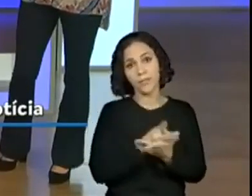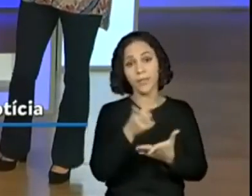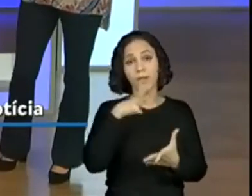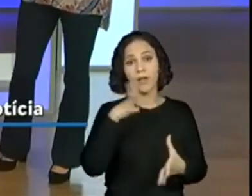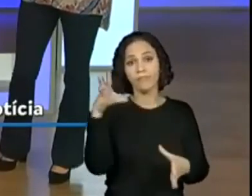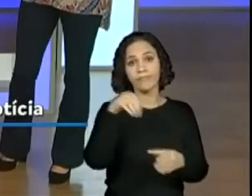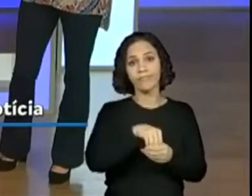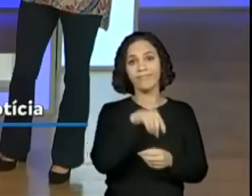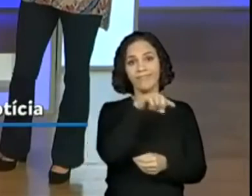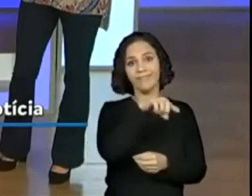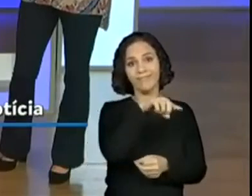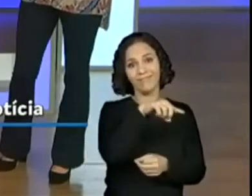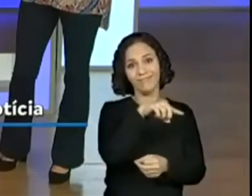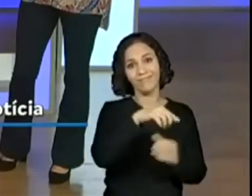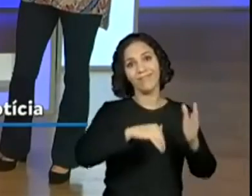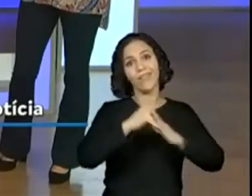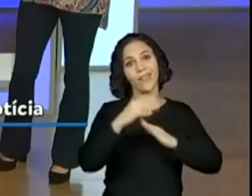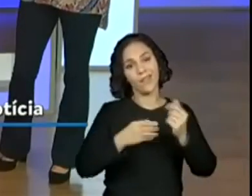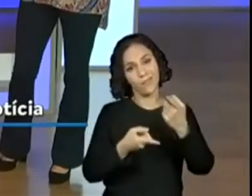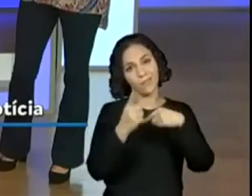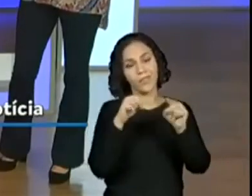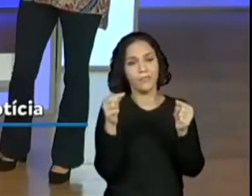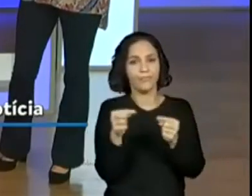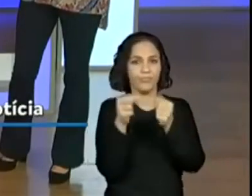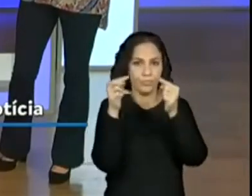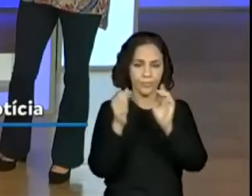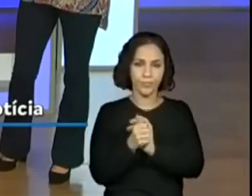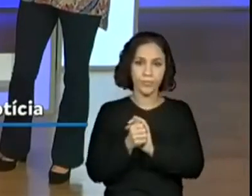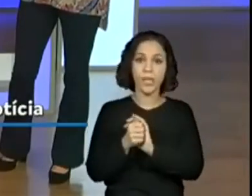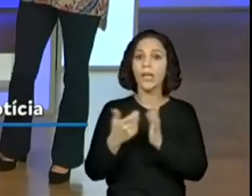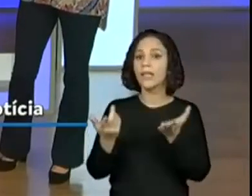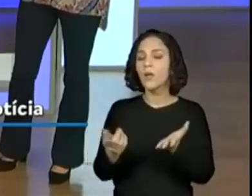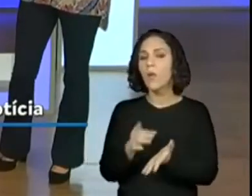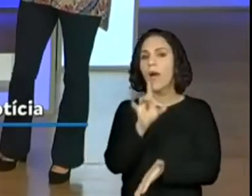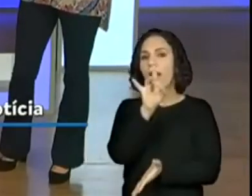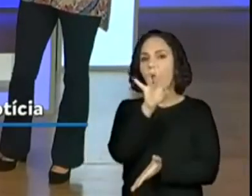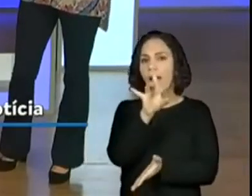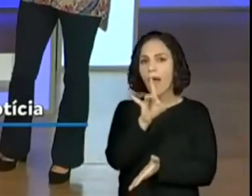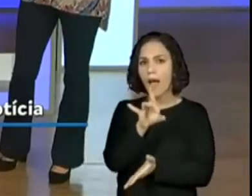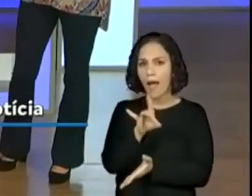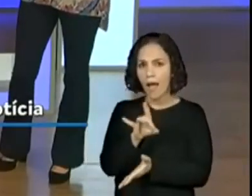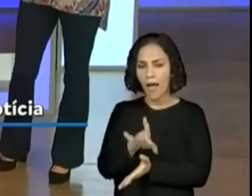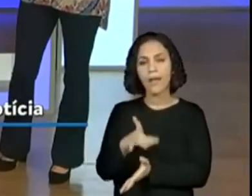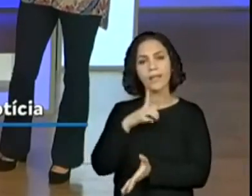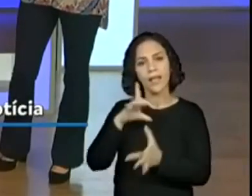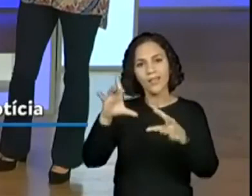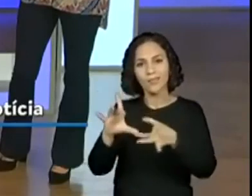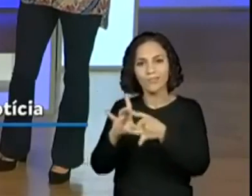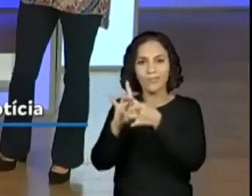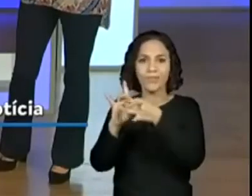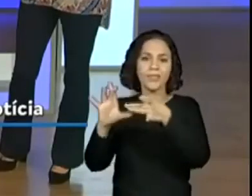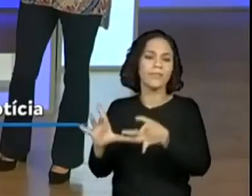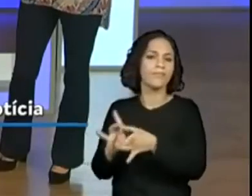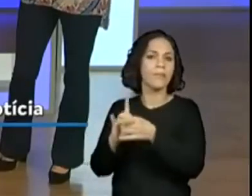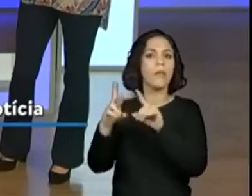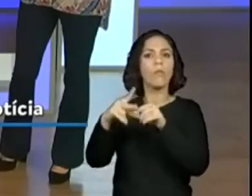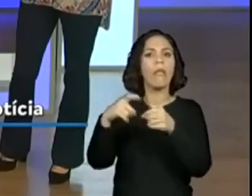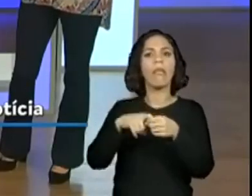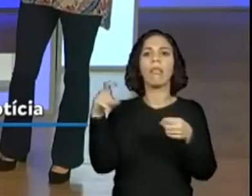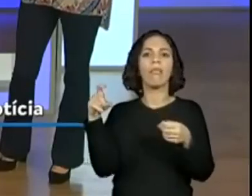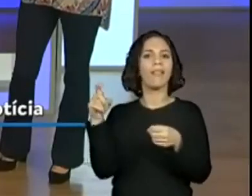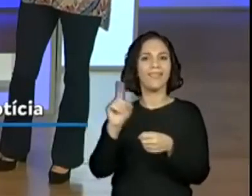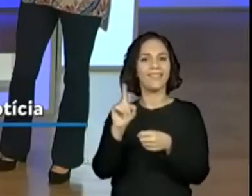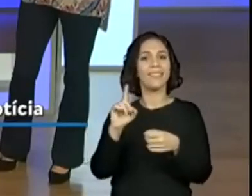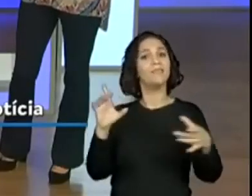aulas foram contempladas essas habilidades. E o link de cada habilidade aí, uma está interligada na outra mesmo. Então, realmente